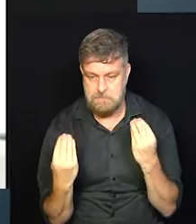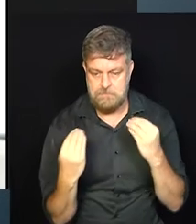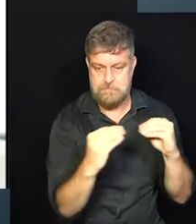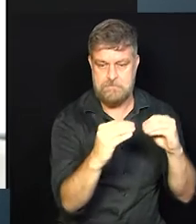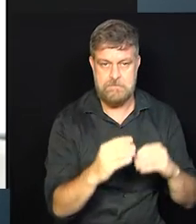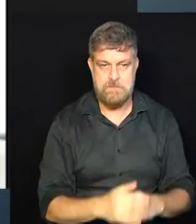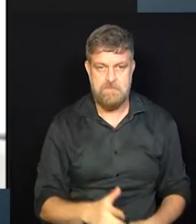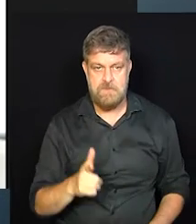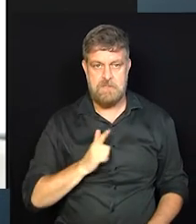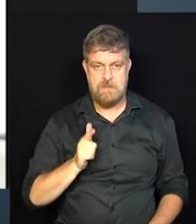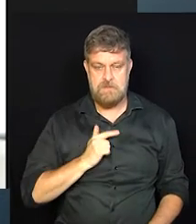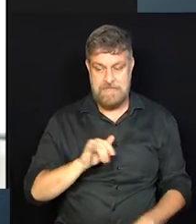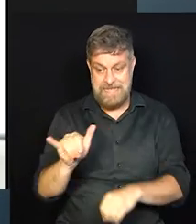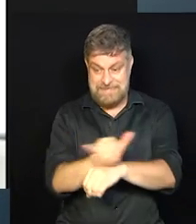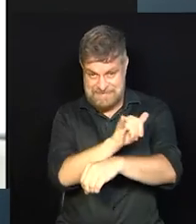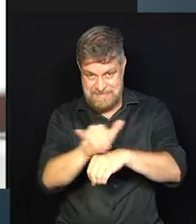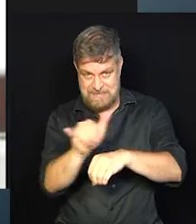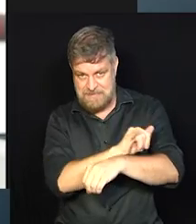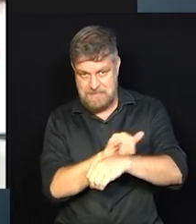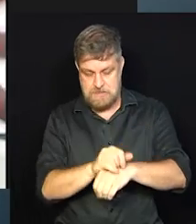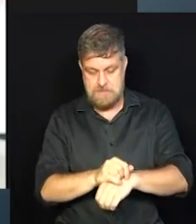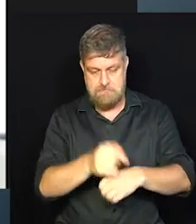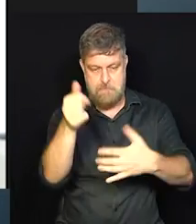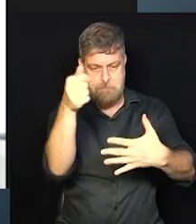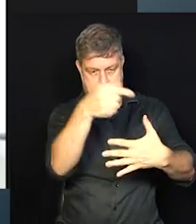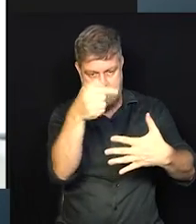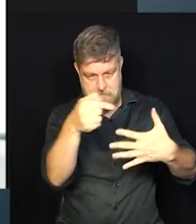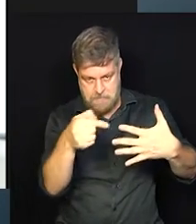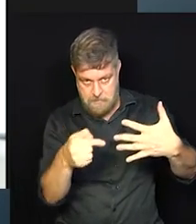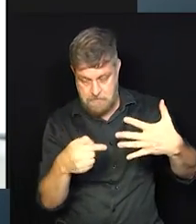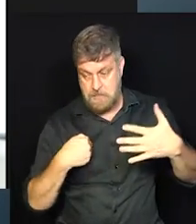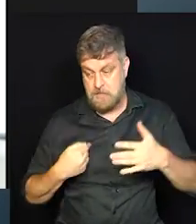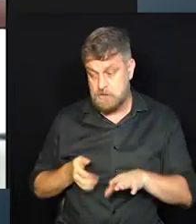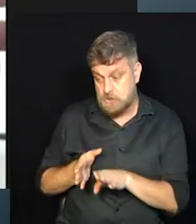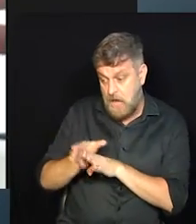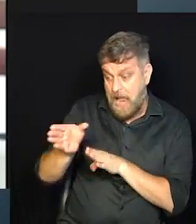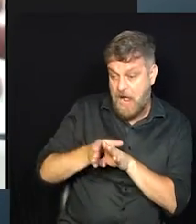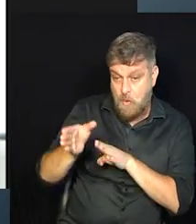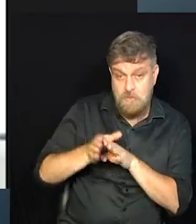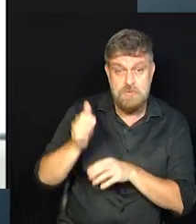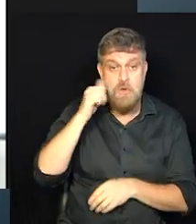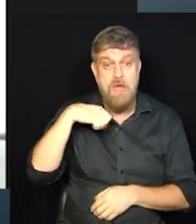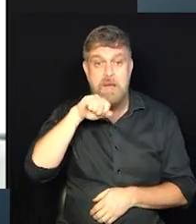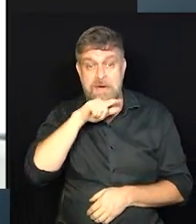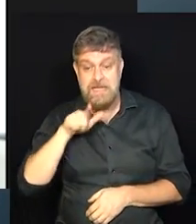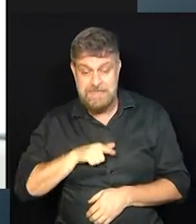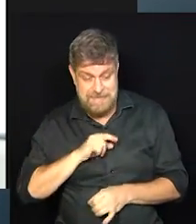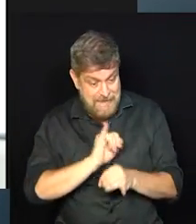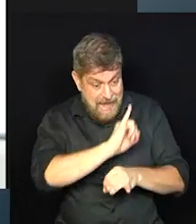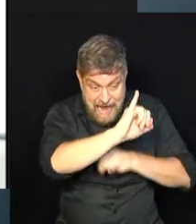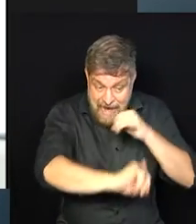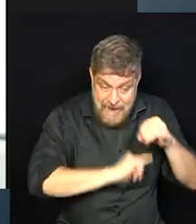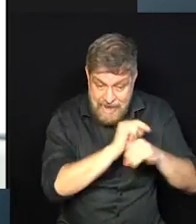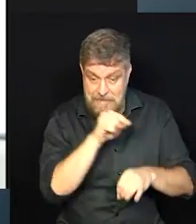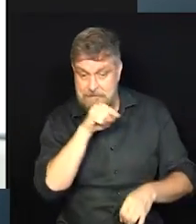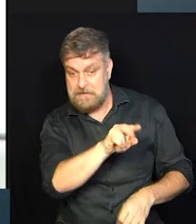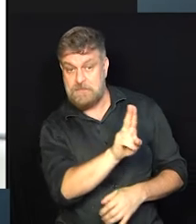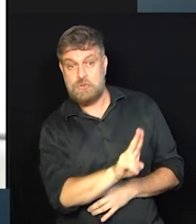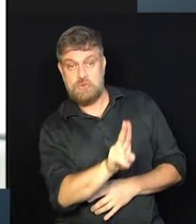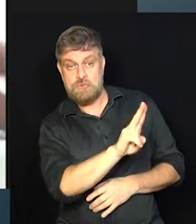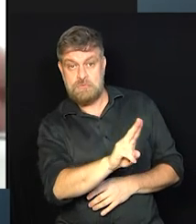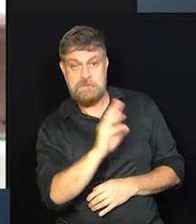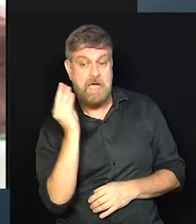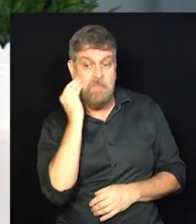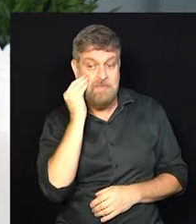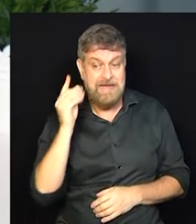numa cestinha só, né? Então, a gente trouxe isso para elas de ir mais para o online possível e